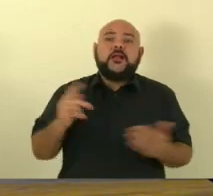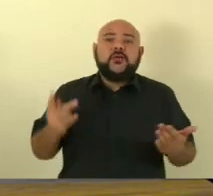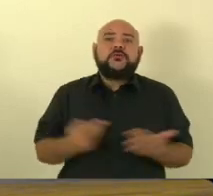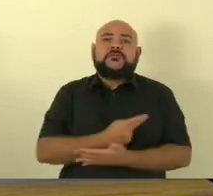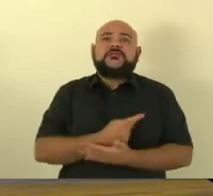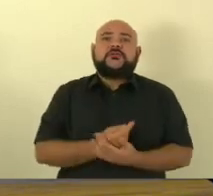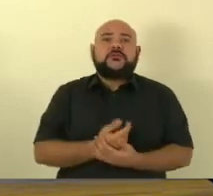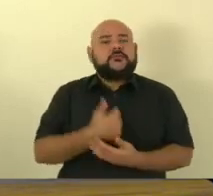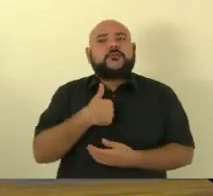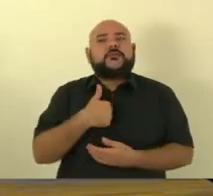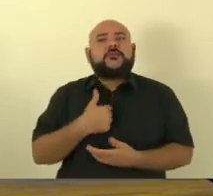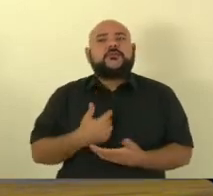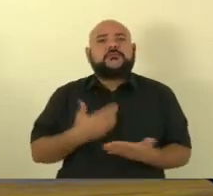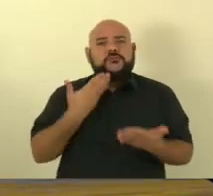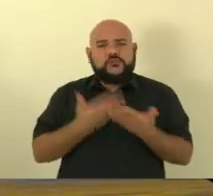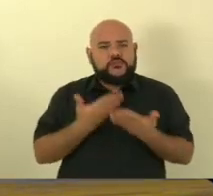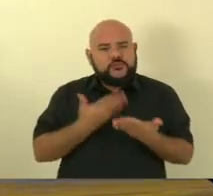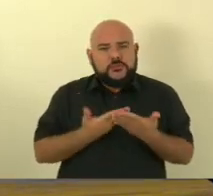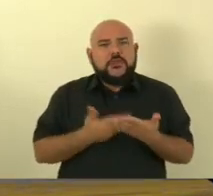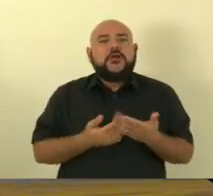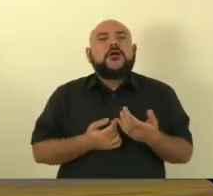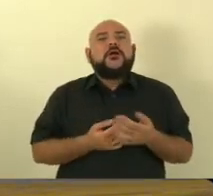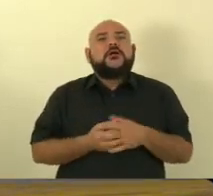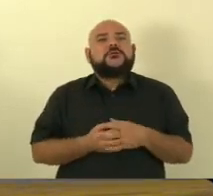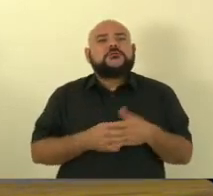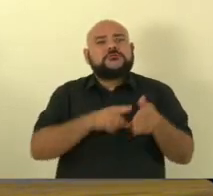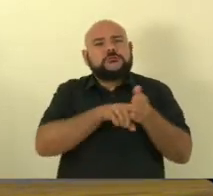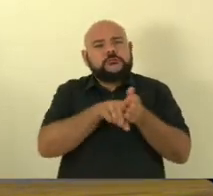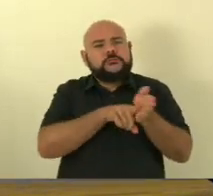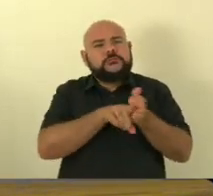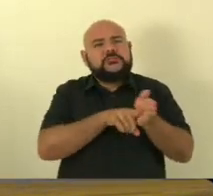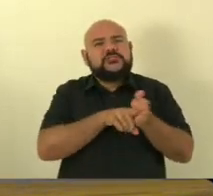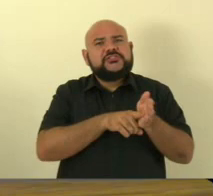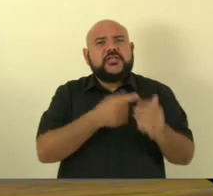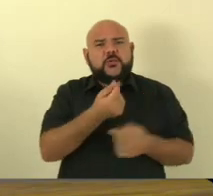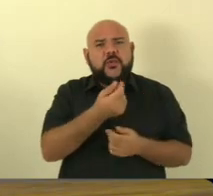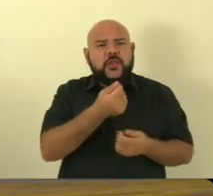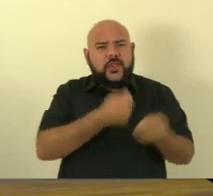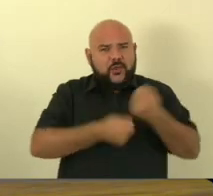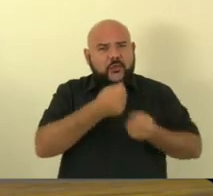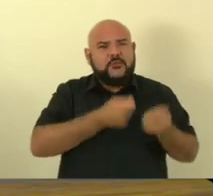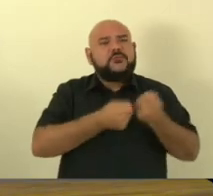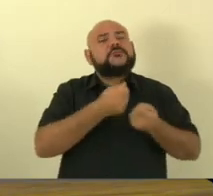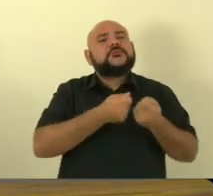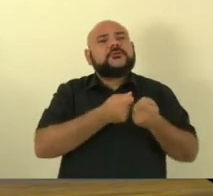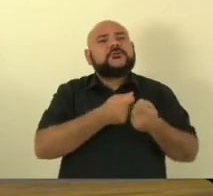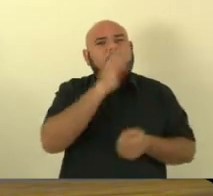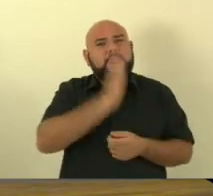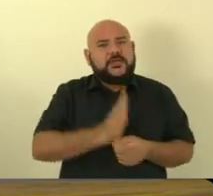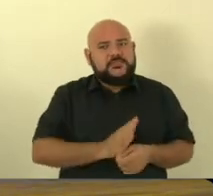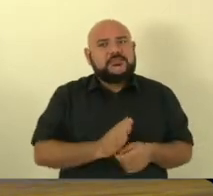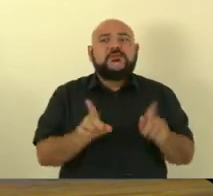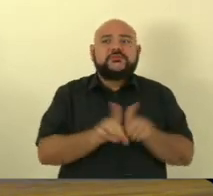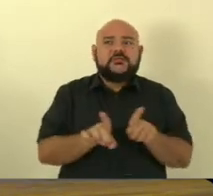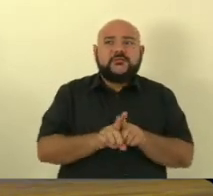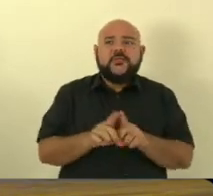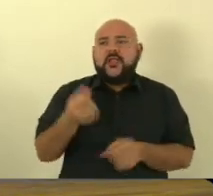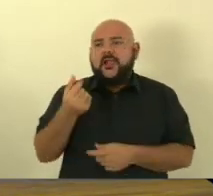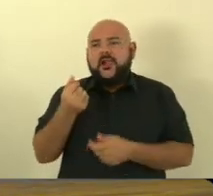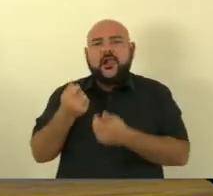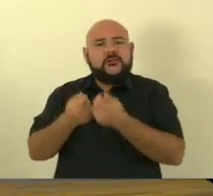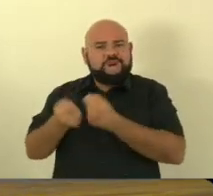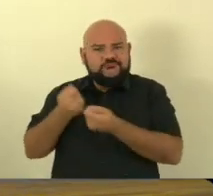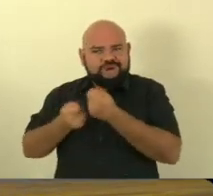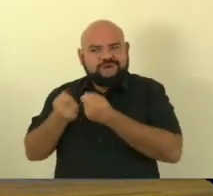e acompanhado de perto a economia, não só brasileira, mas mundial. E nós chegamos em um momento extremamente